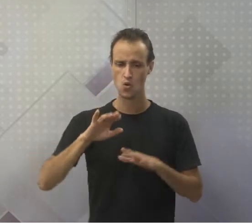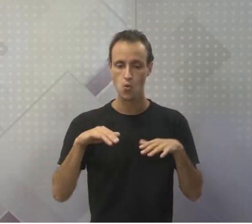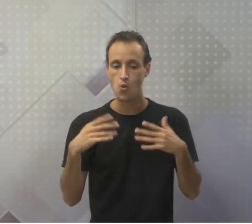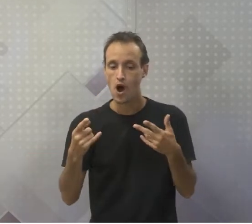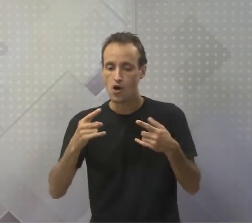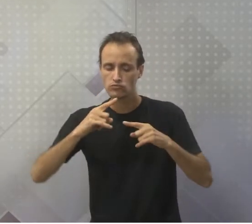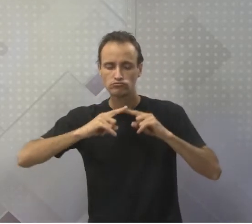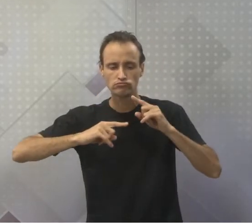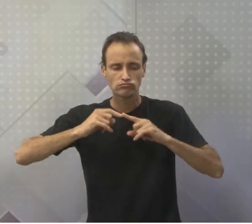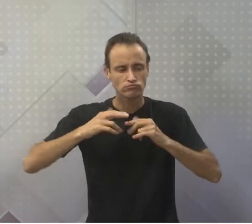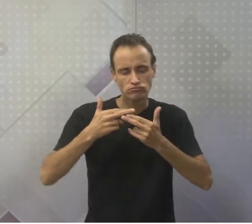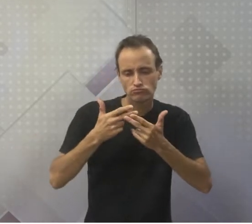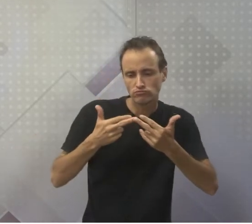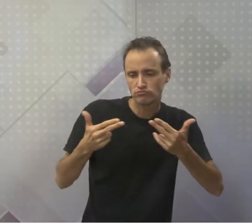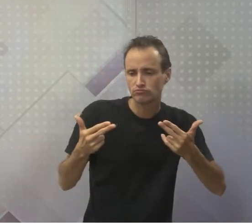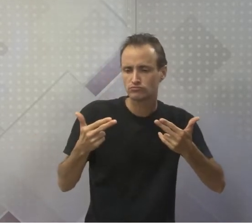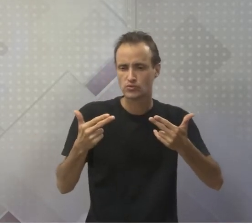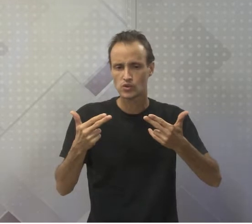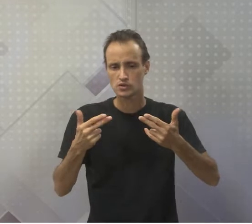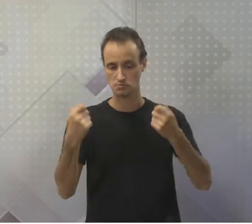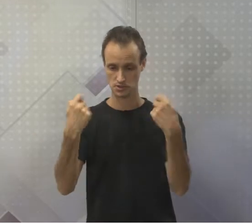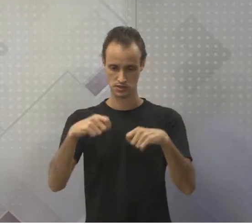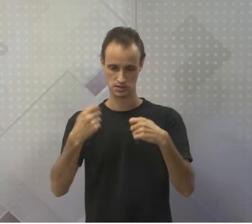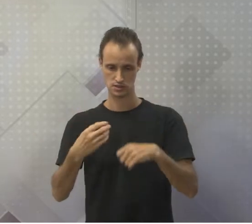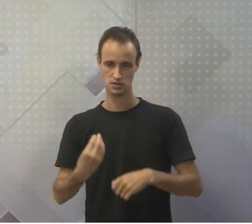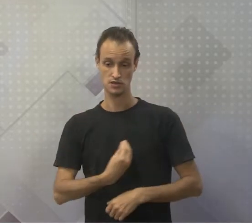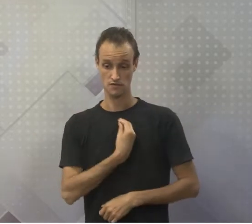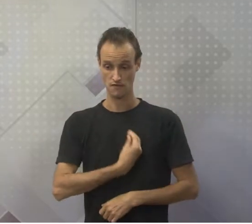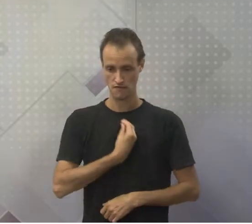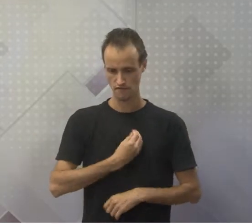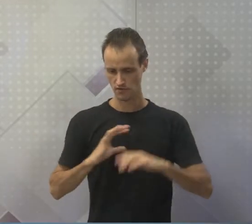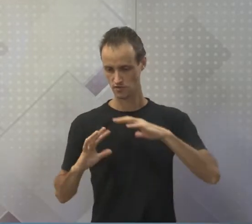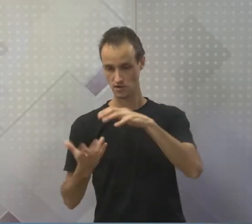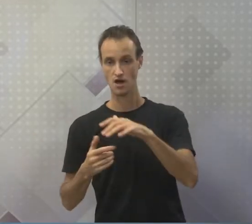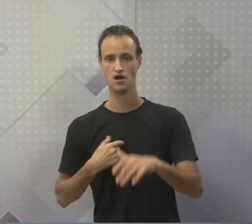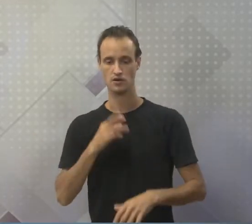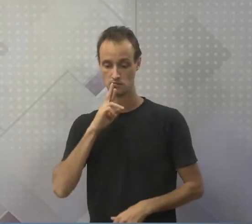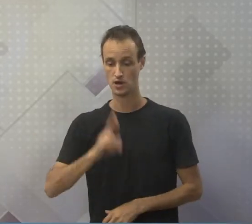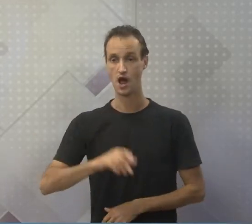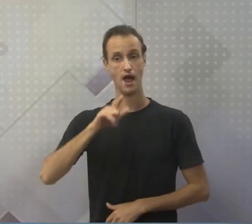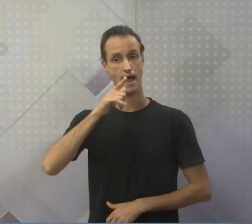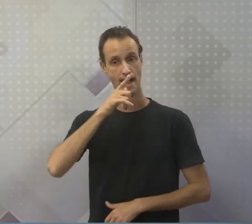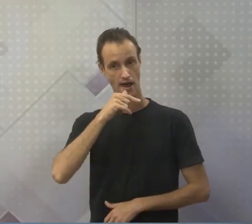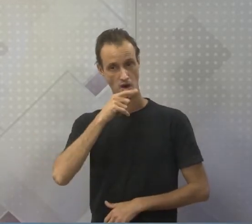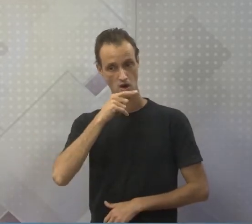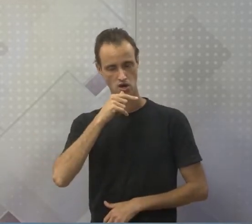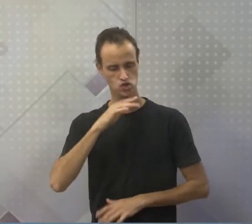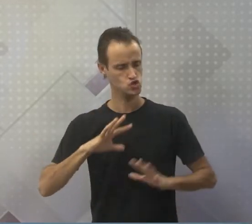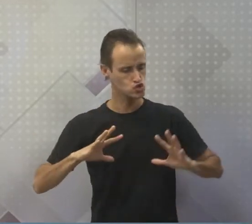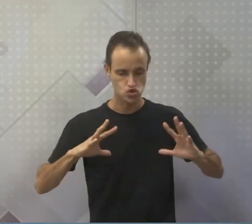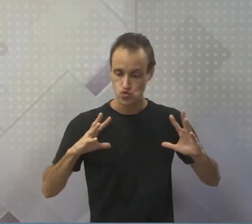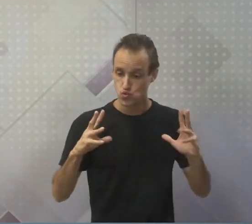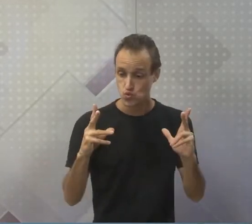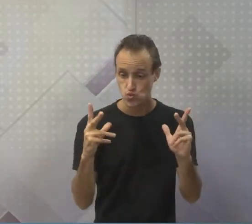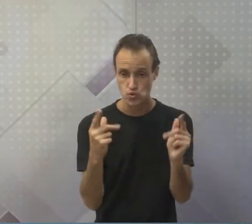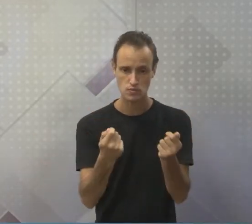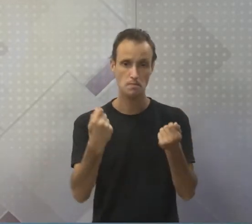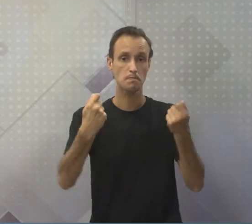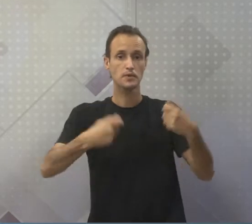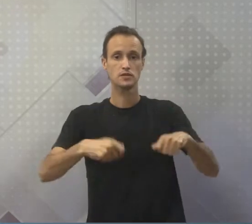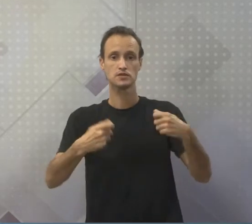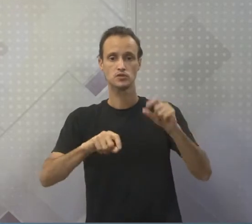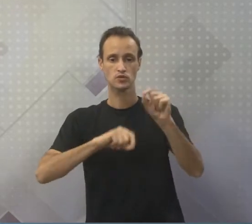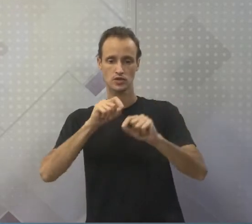elemento básico para o desenvolvimento da vida na terra? Você fala água. Porém, todos os compostos orgânicos precisam do